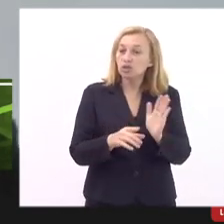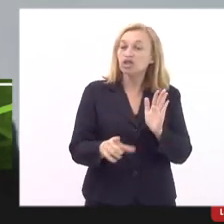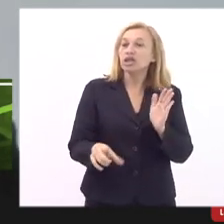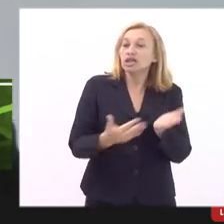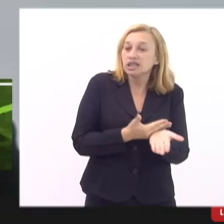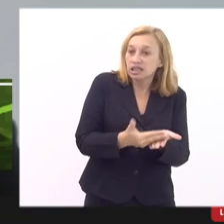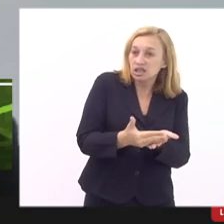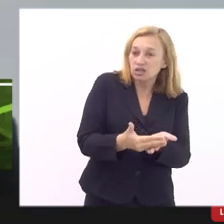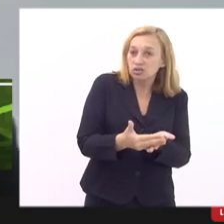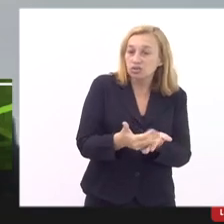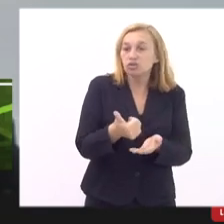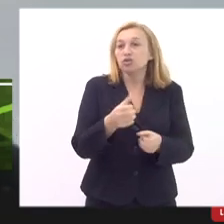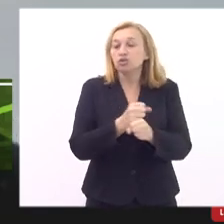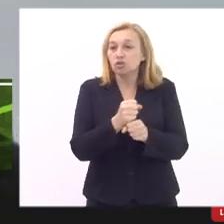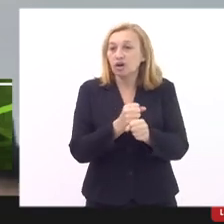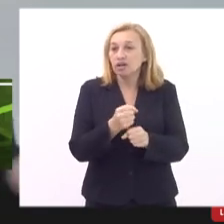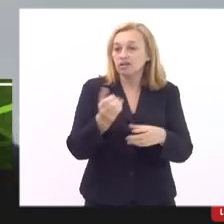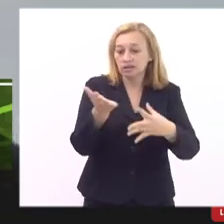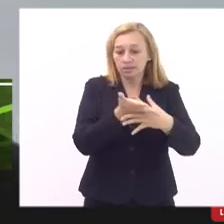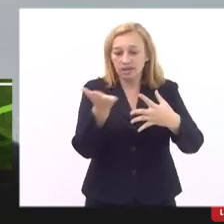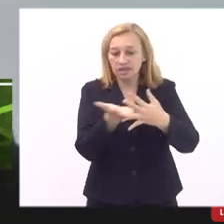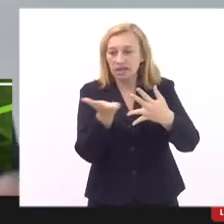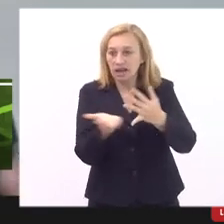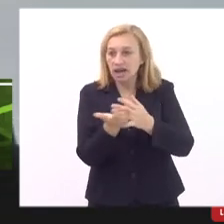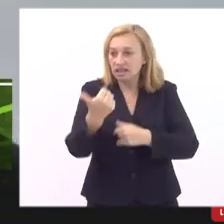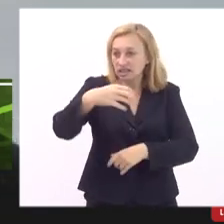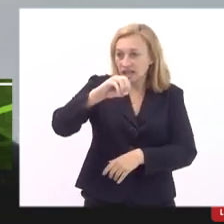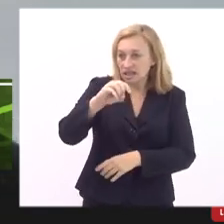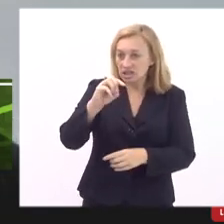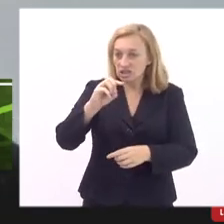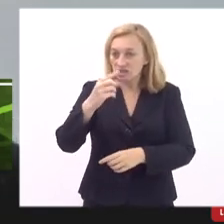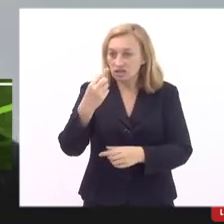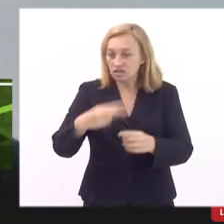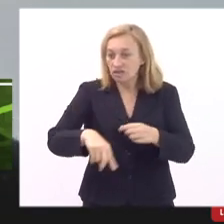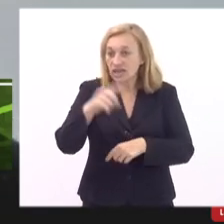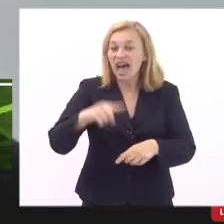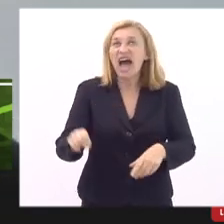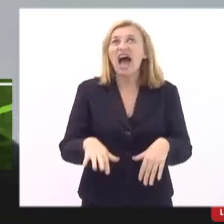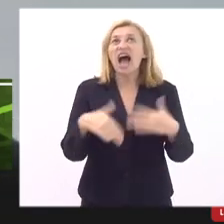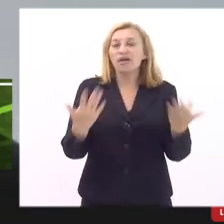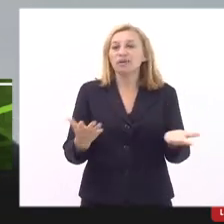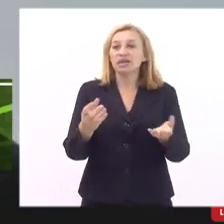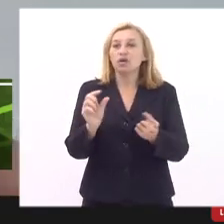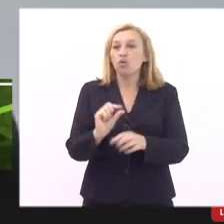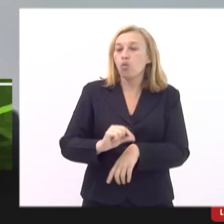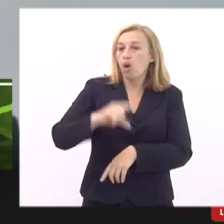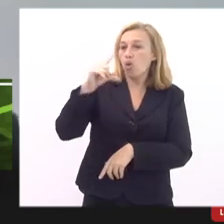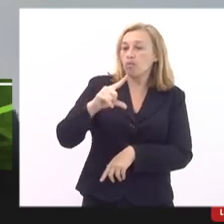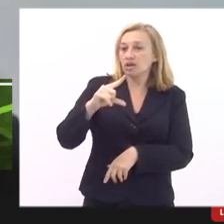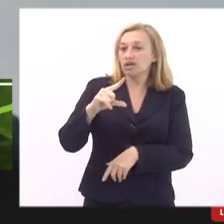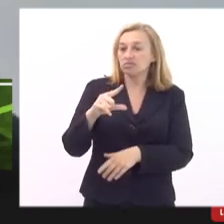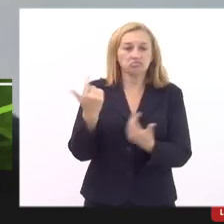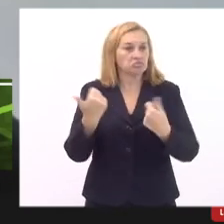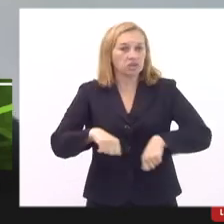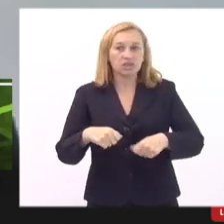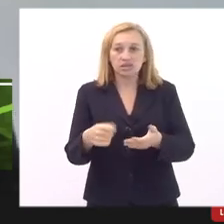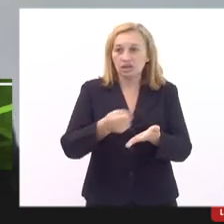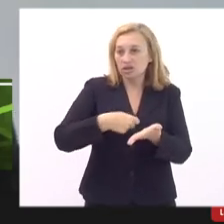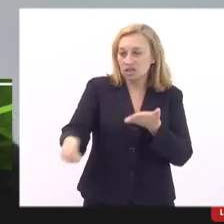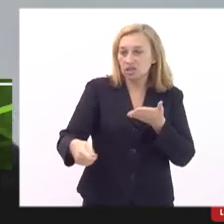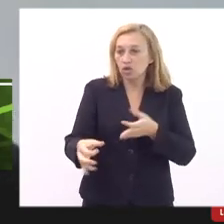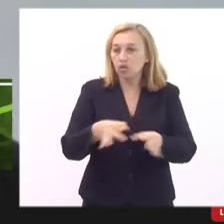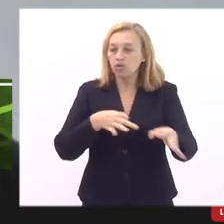acreditado em 10 vezes. Isso aí é para poder um possível aumento. Se tiver que ter um aumento, não tem que assinar um novo plano de